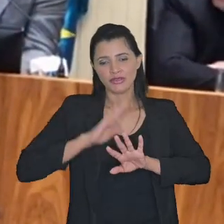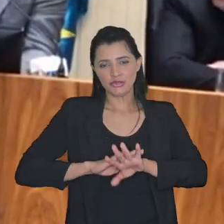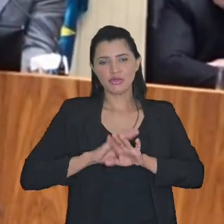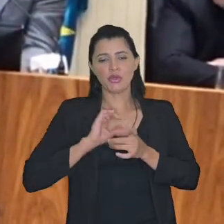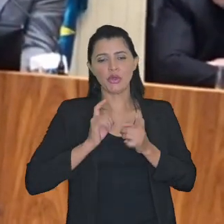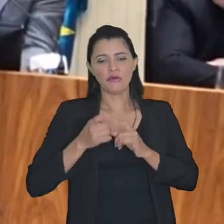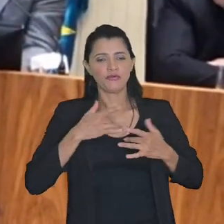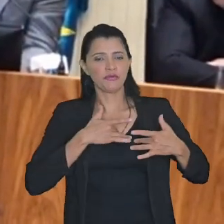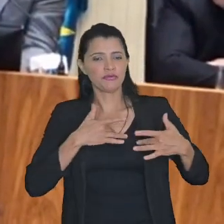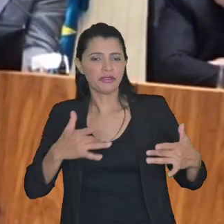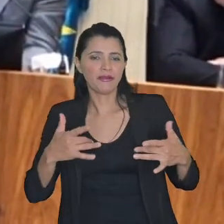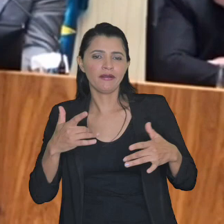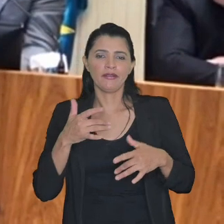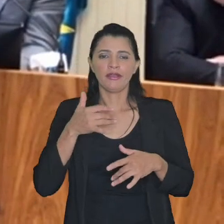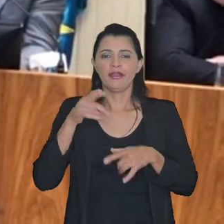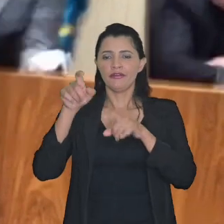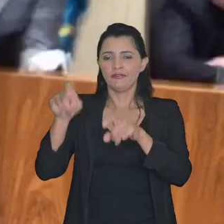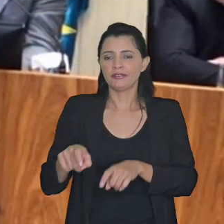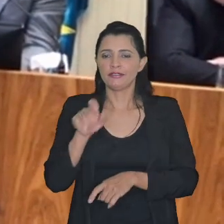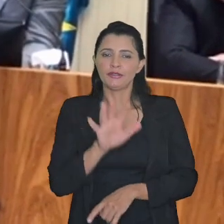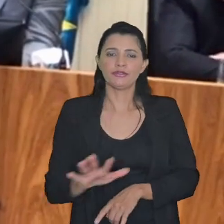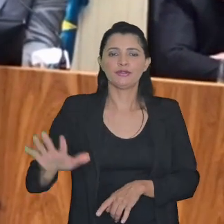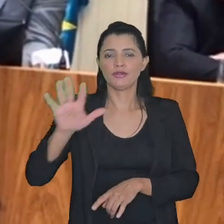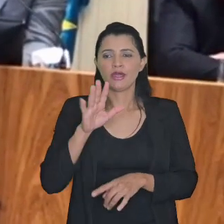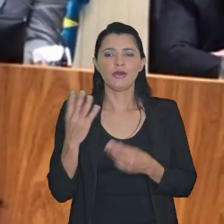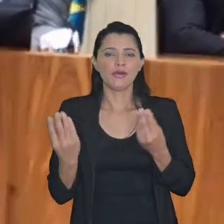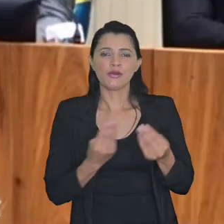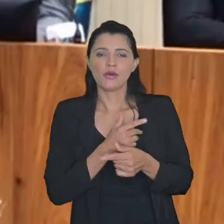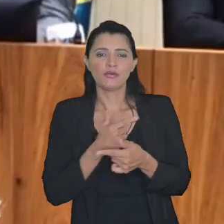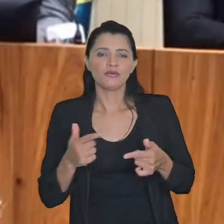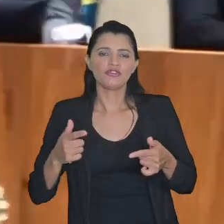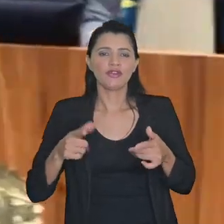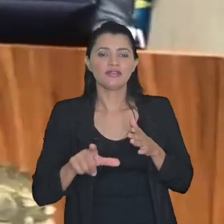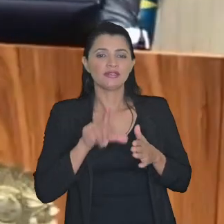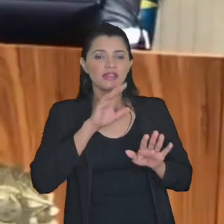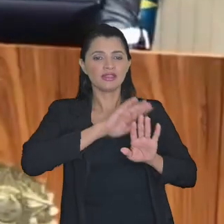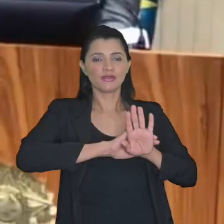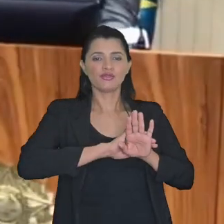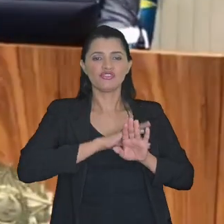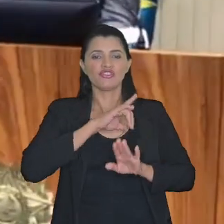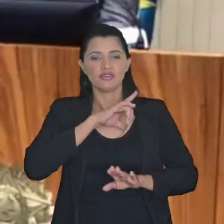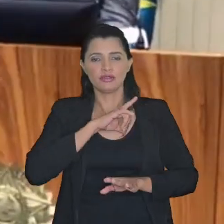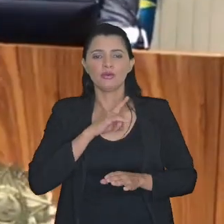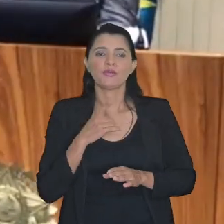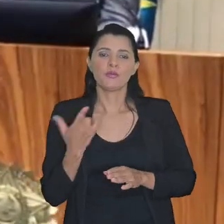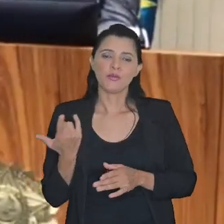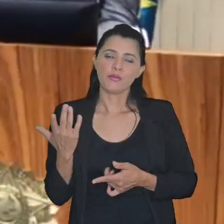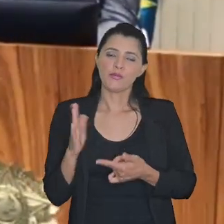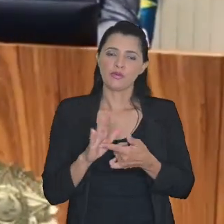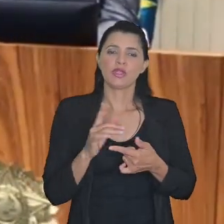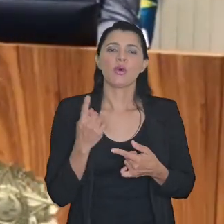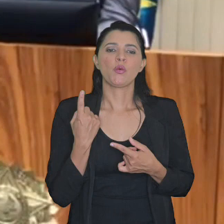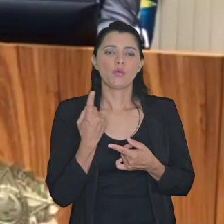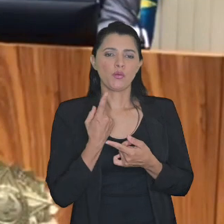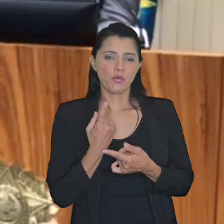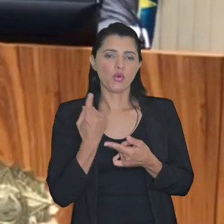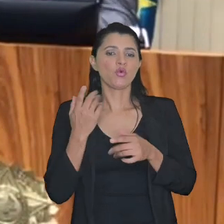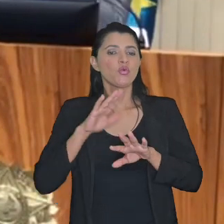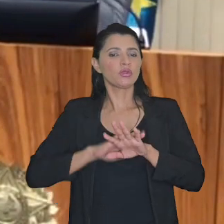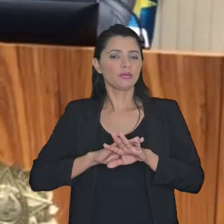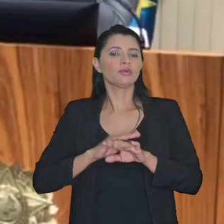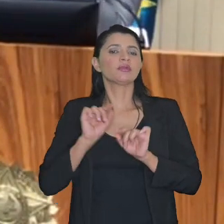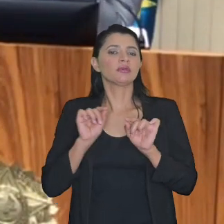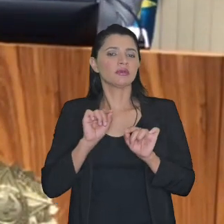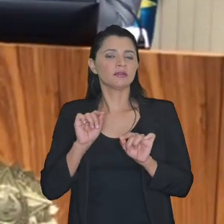administração tributária fazenda nacional tá tudo como se não tivesse a cozinha da nossa casa então vou trazer um pouquinho a cozinha